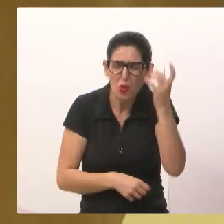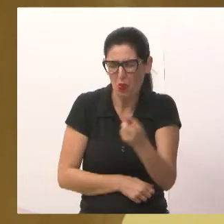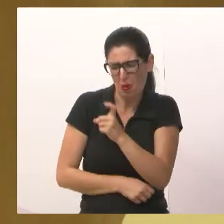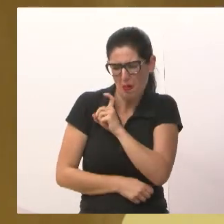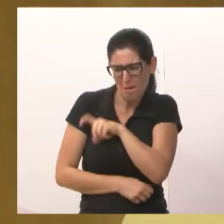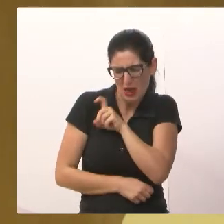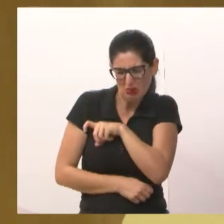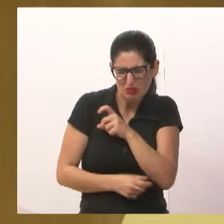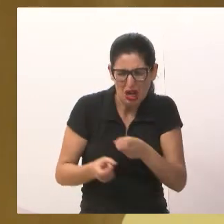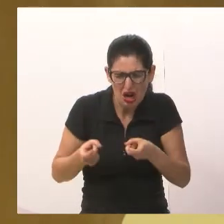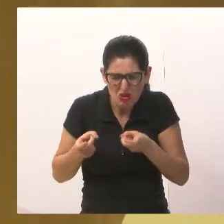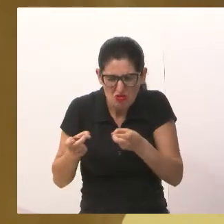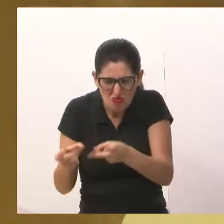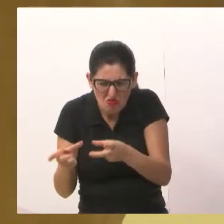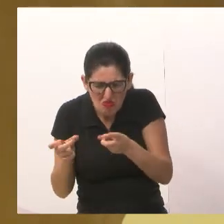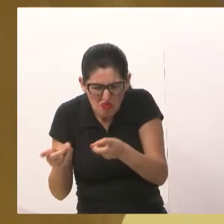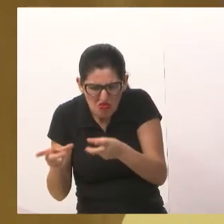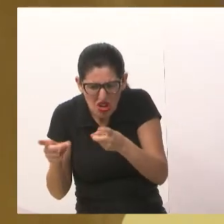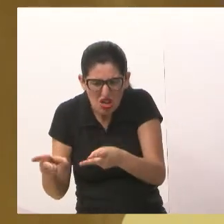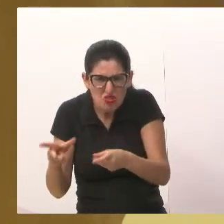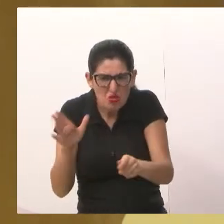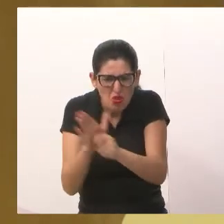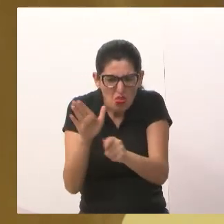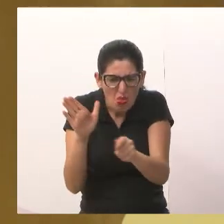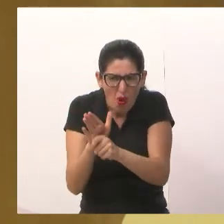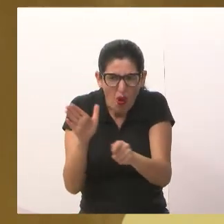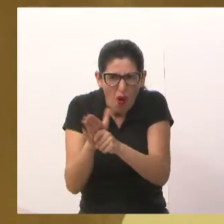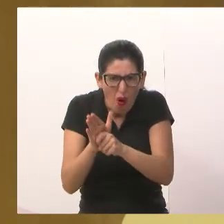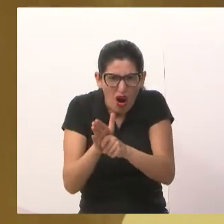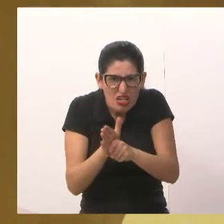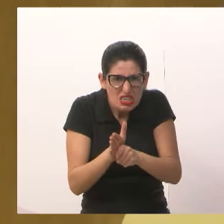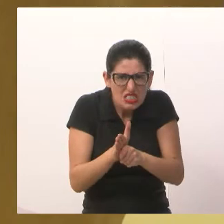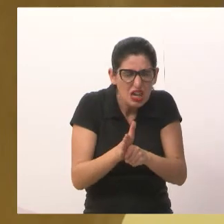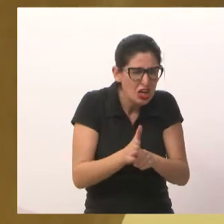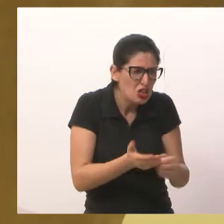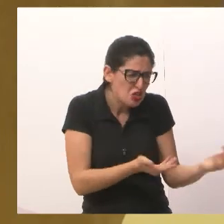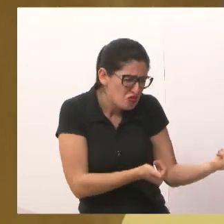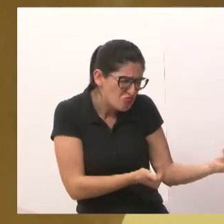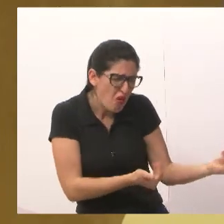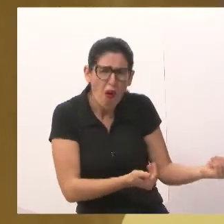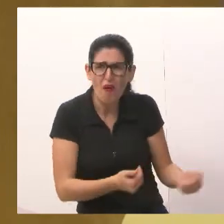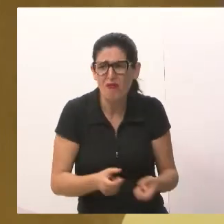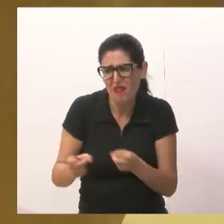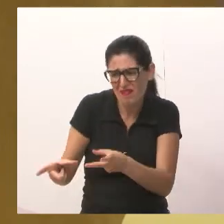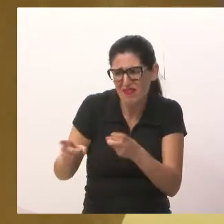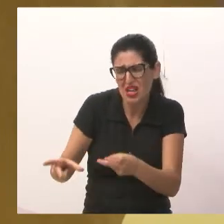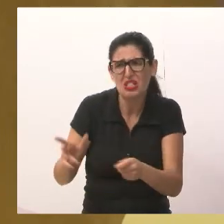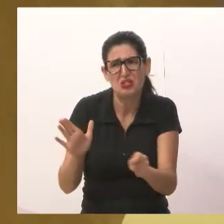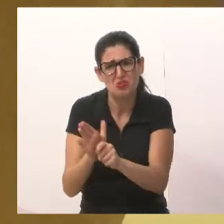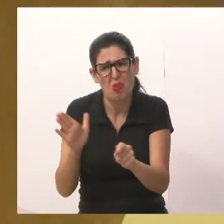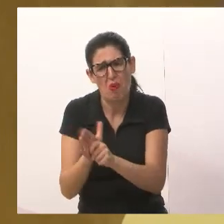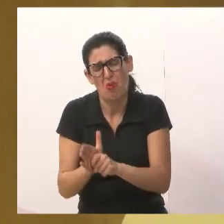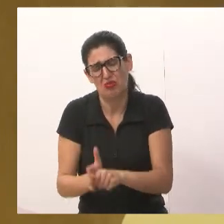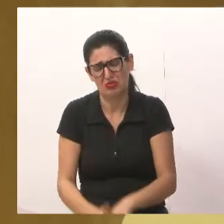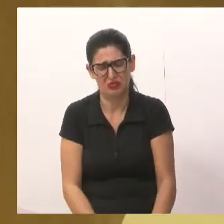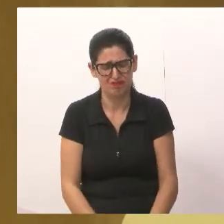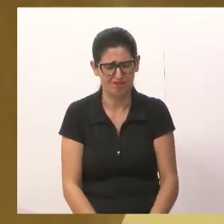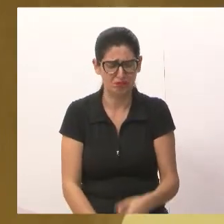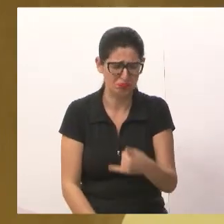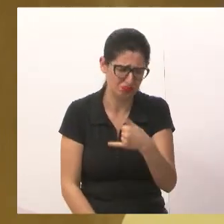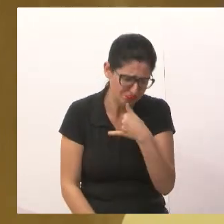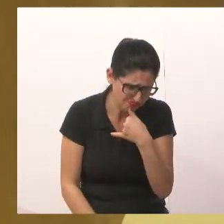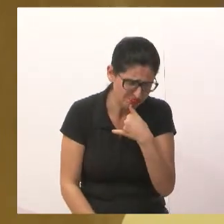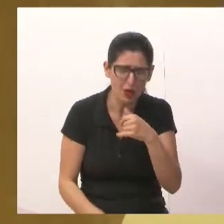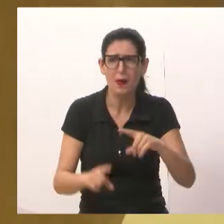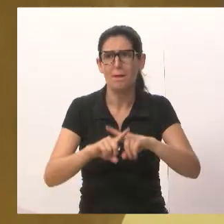Conceição, no Jardim Emília. Então, e esse trabalho é magnífico, assim como o trabalho de muitos outros em vários lugares.